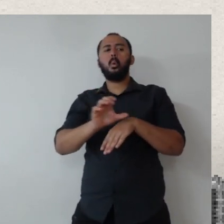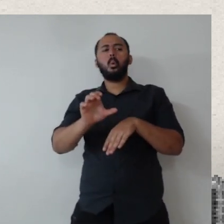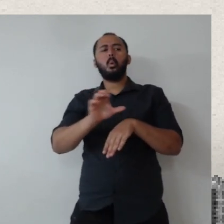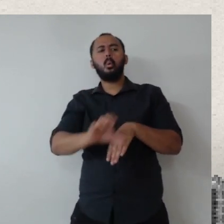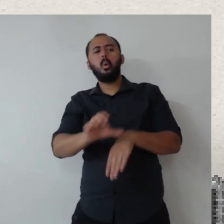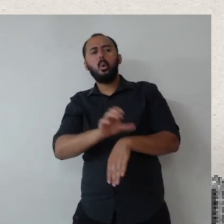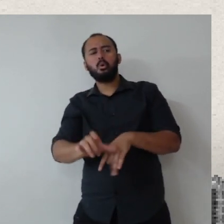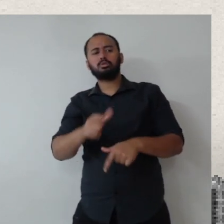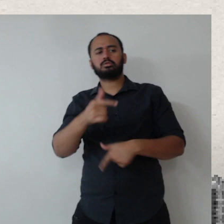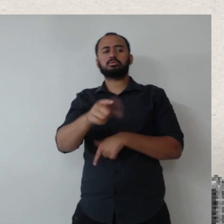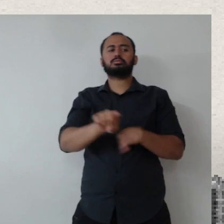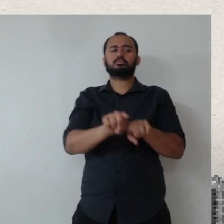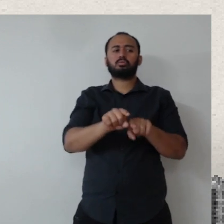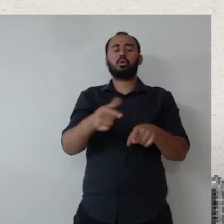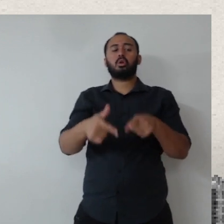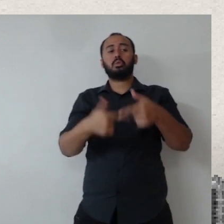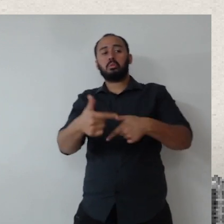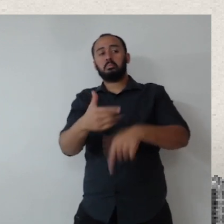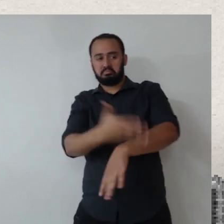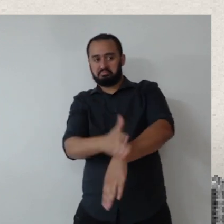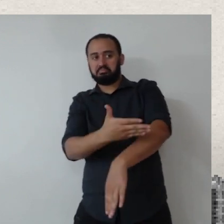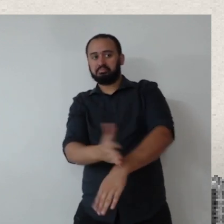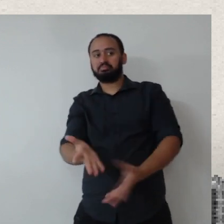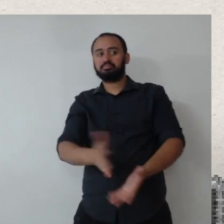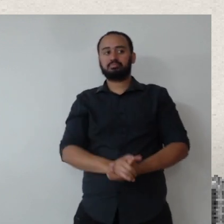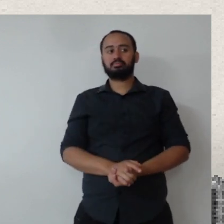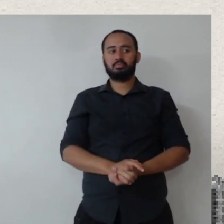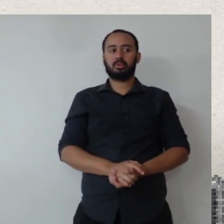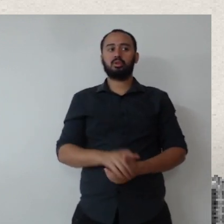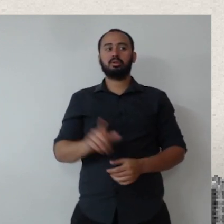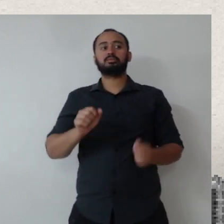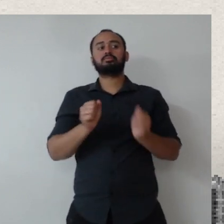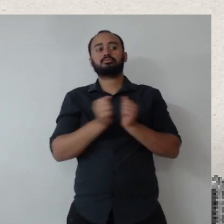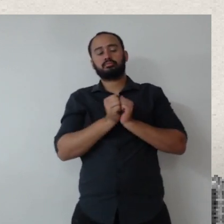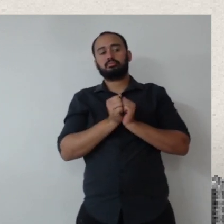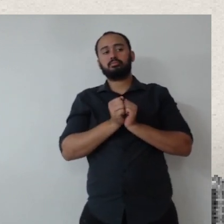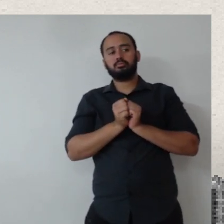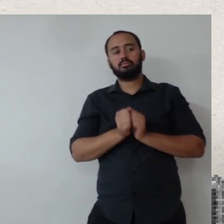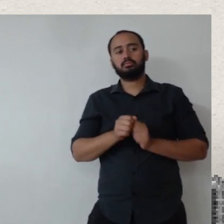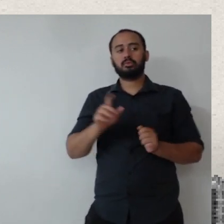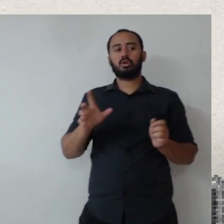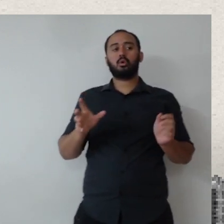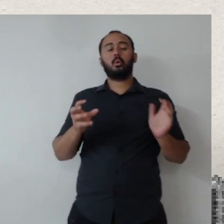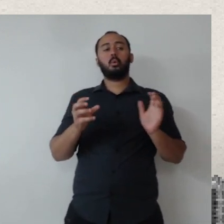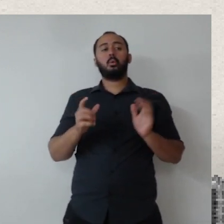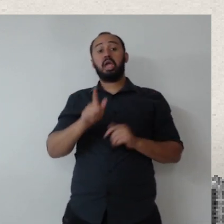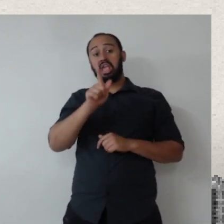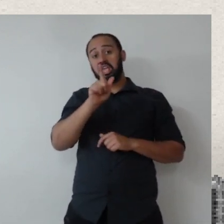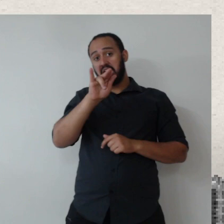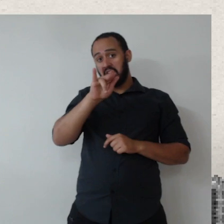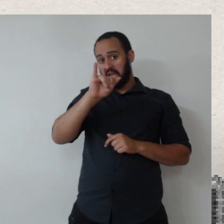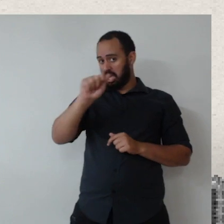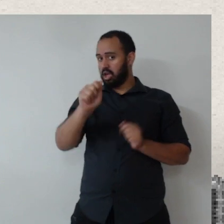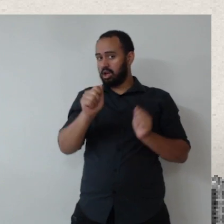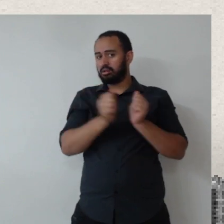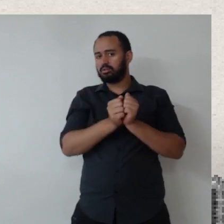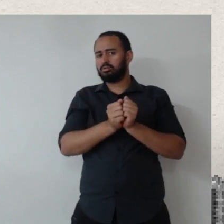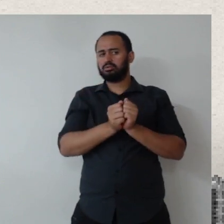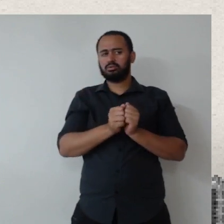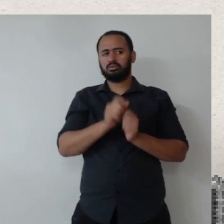fica com dificuldade na hora da gente contratar o que a gente pode colocar, né? Porque os guias e os manuais ainda não